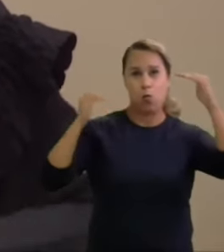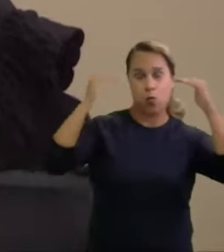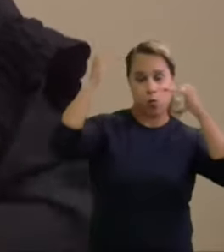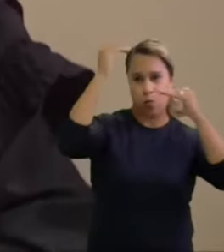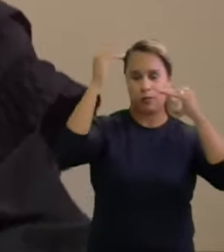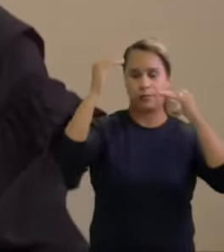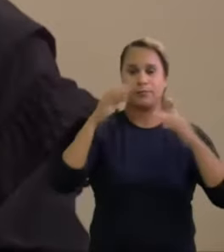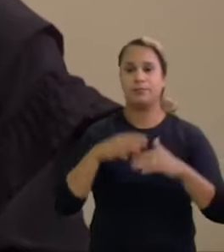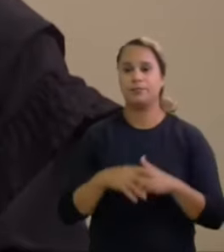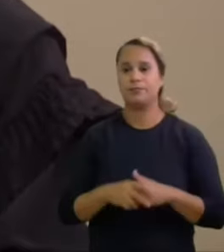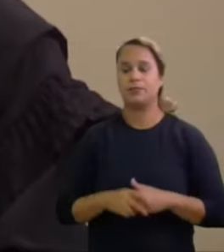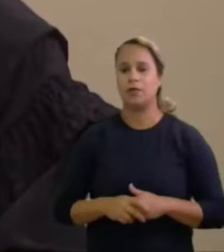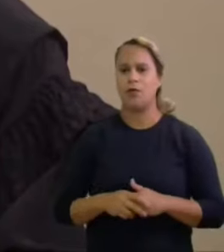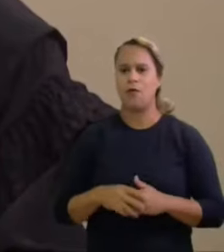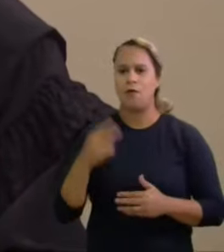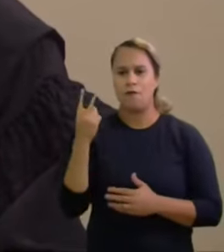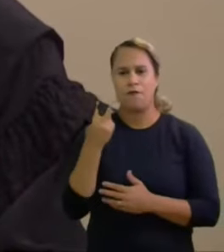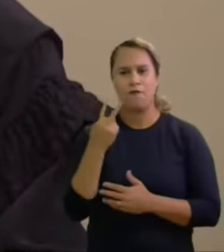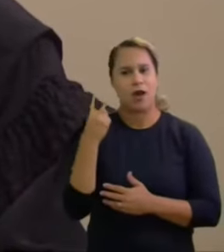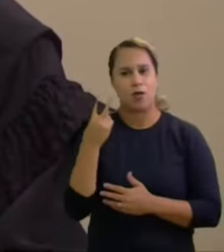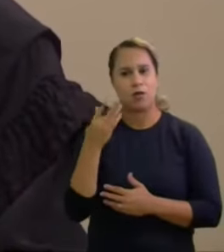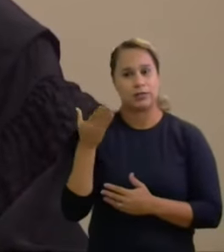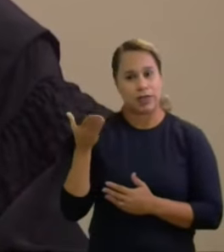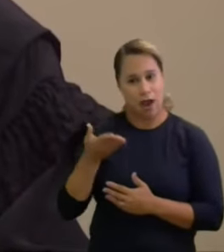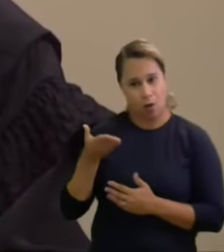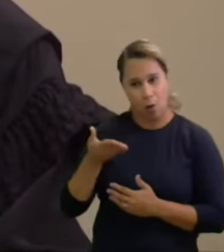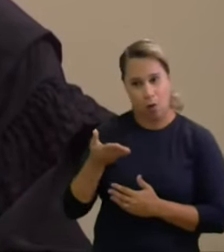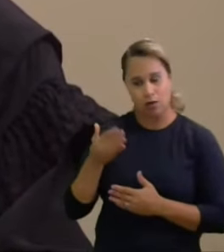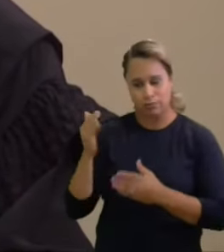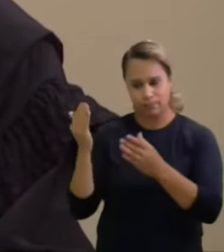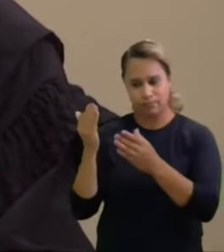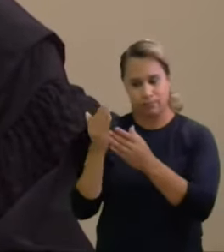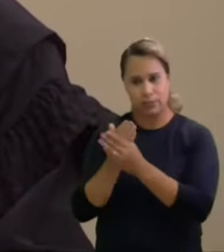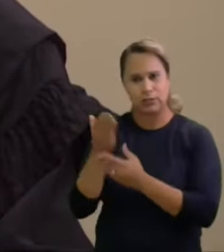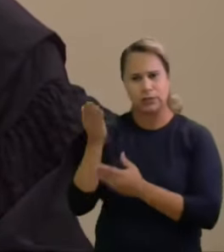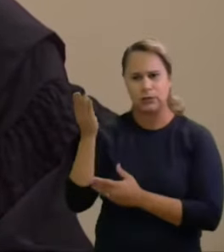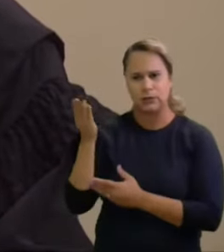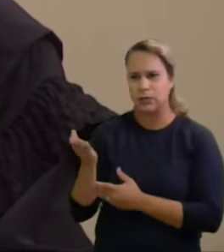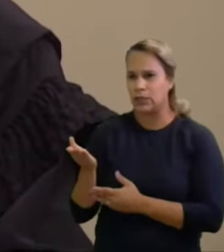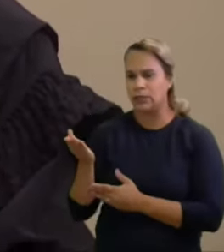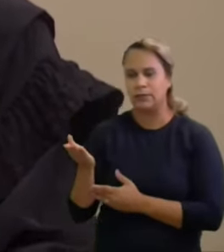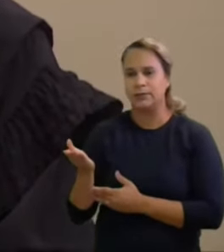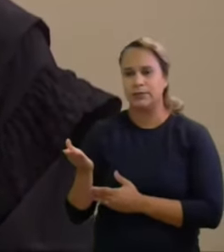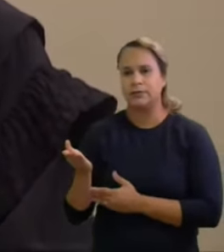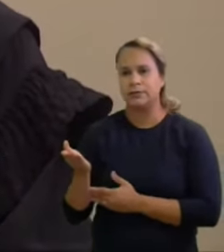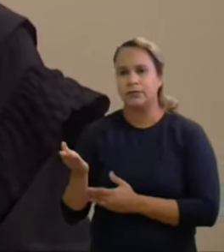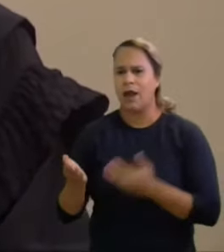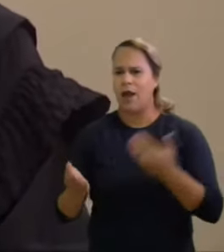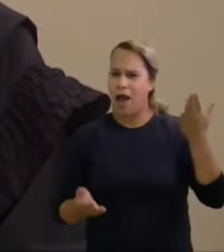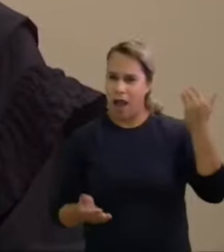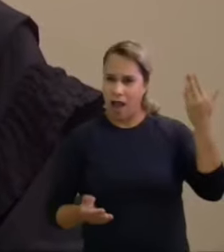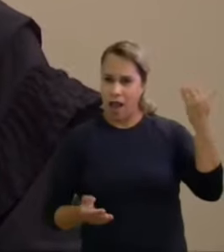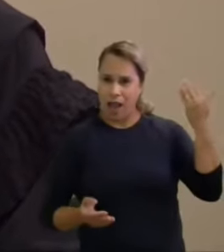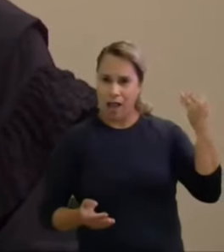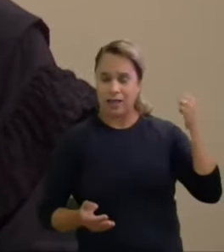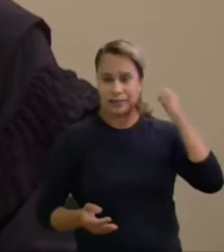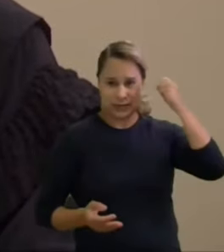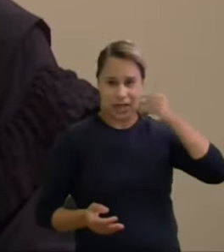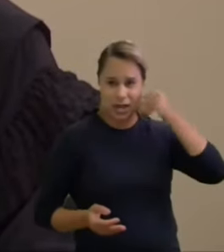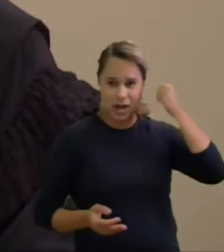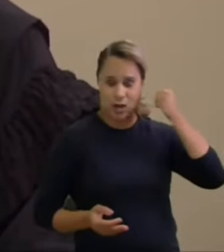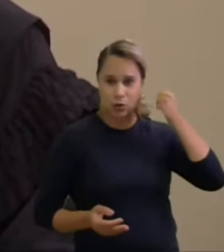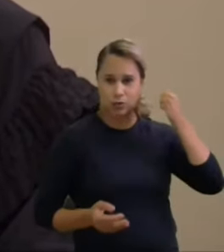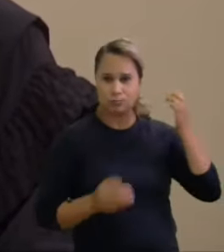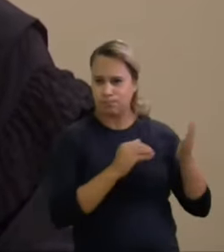e os valores constatados no caso em que houve a cassação da senadora Selma Arruda